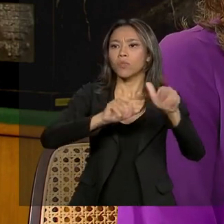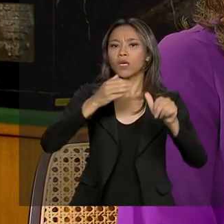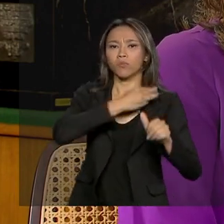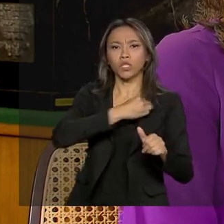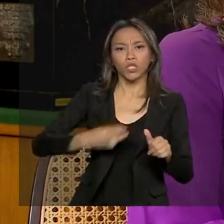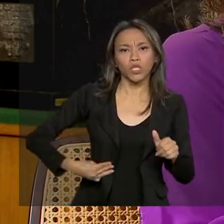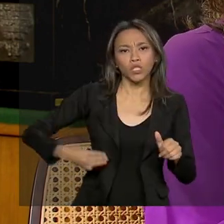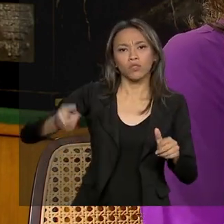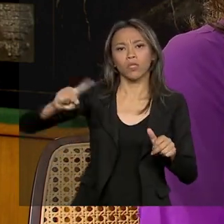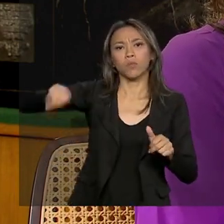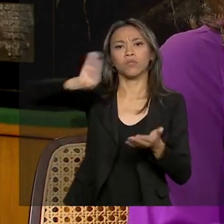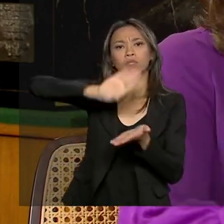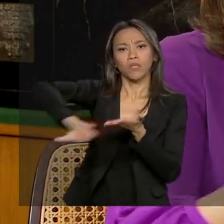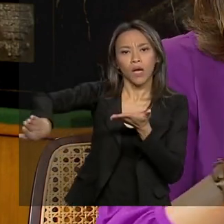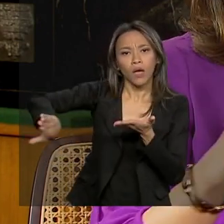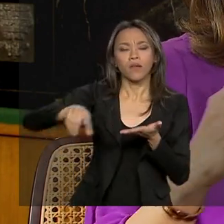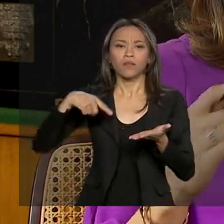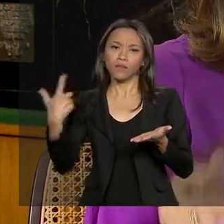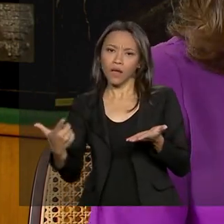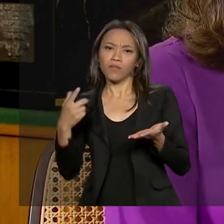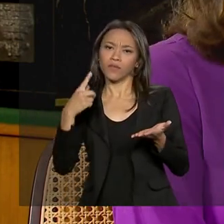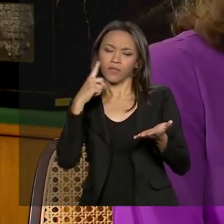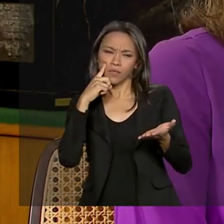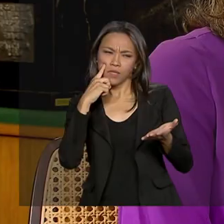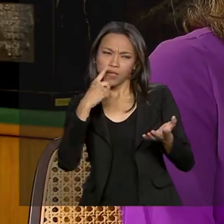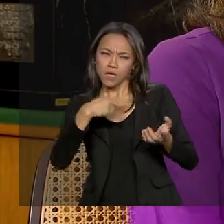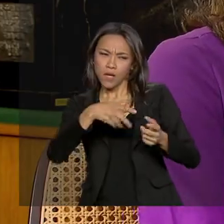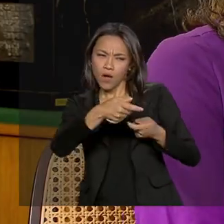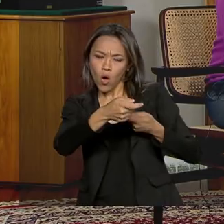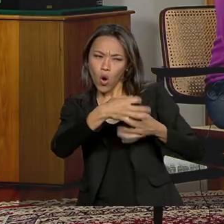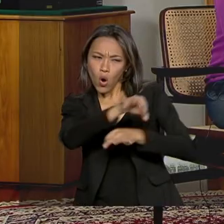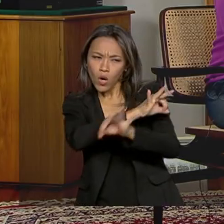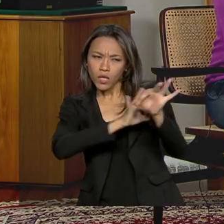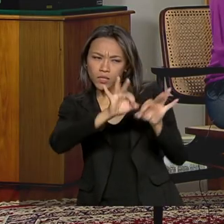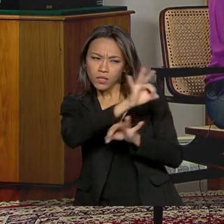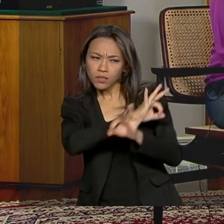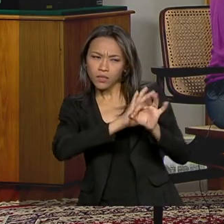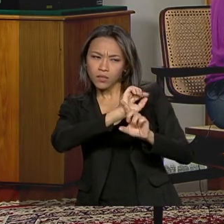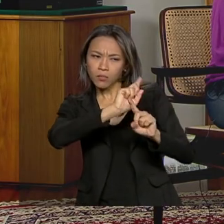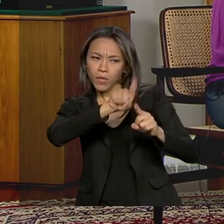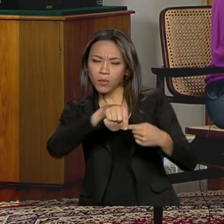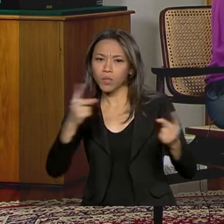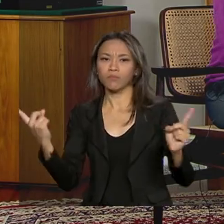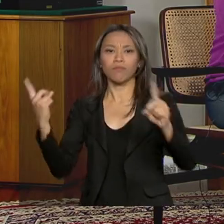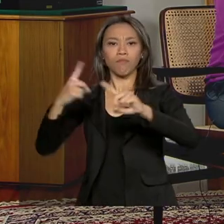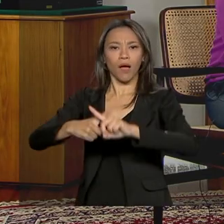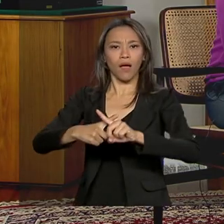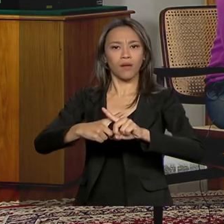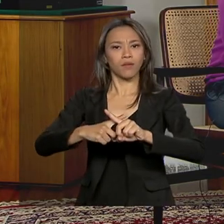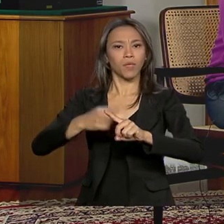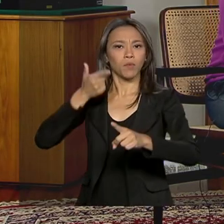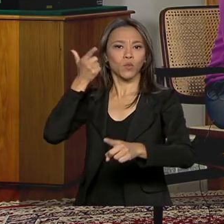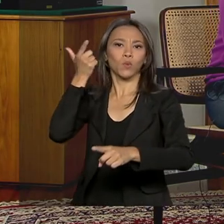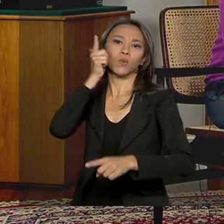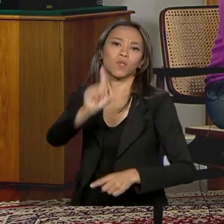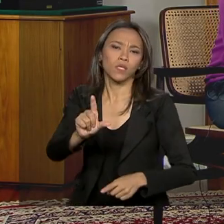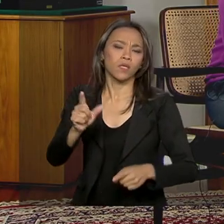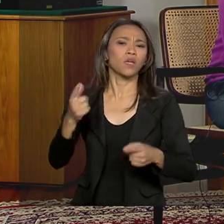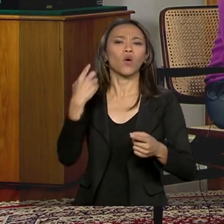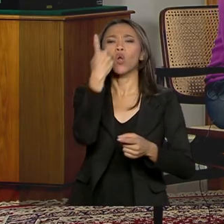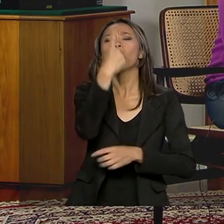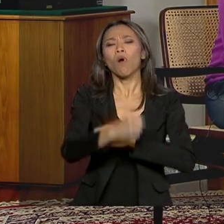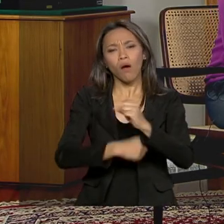o senhor estava falando que estava acertando o time para ganhar um jogo. E agora que tem um ano já de governo, como é o senhor faz essa avaliação?